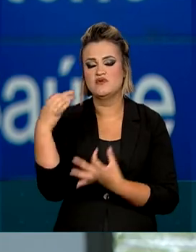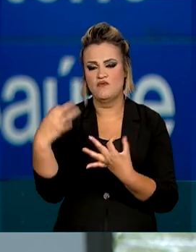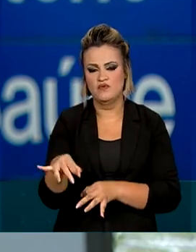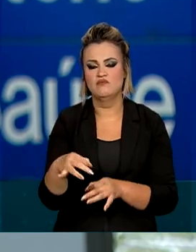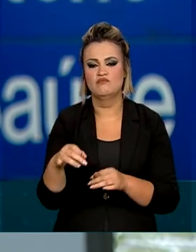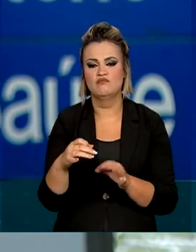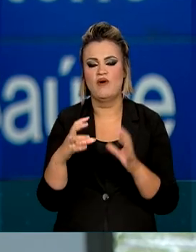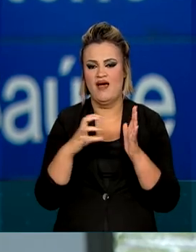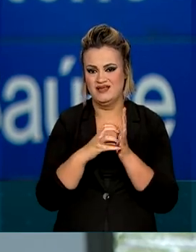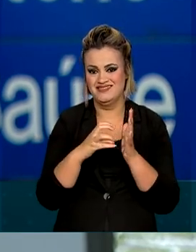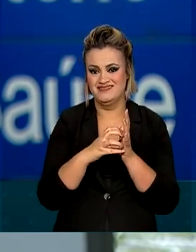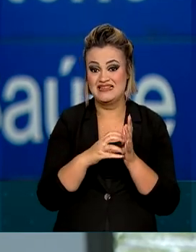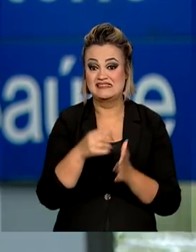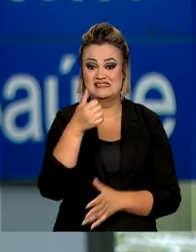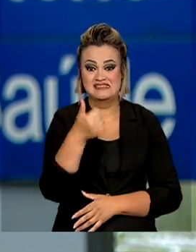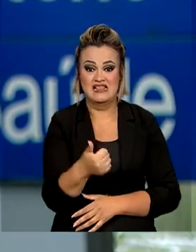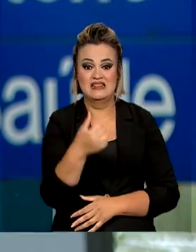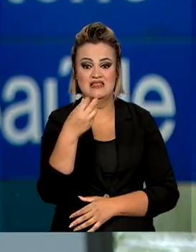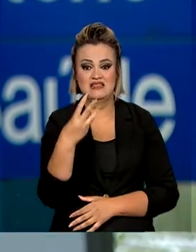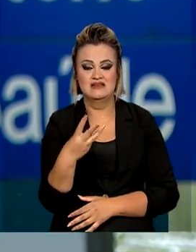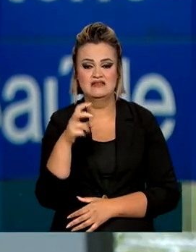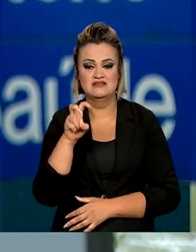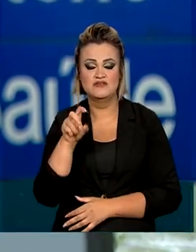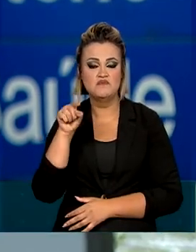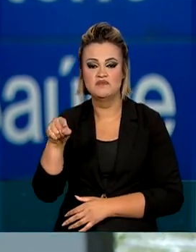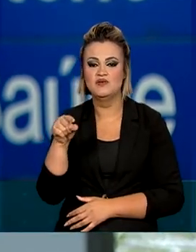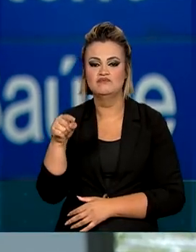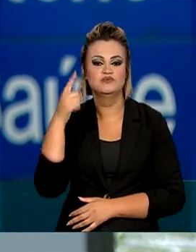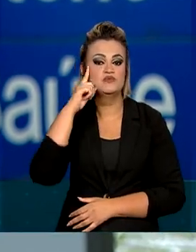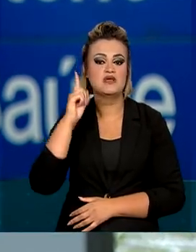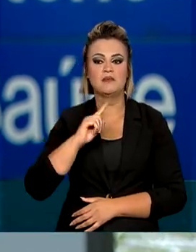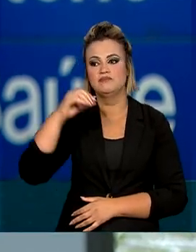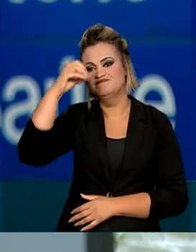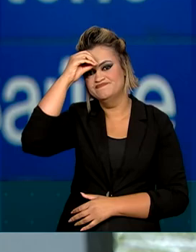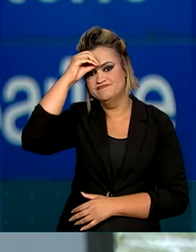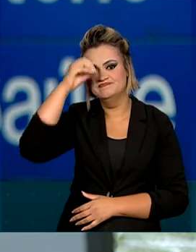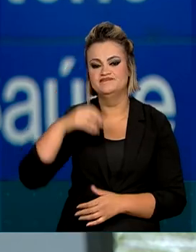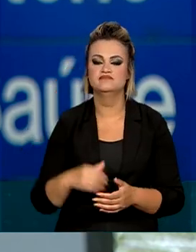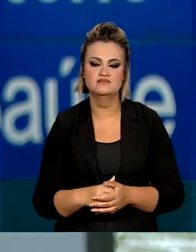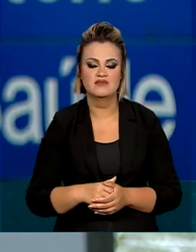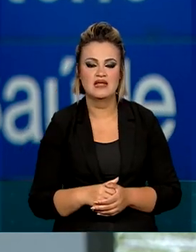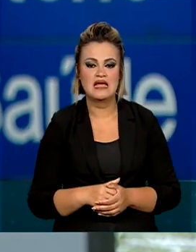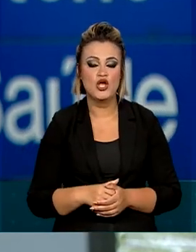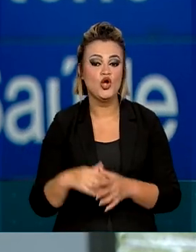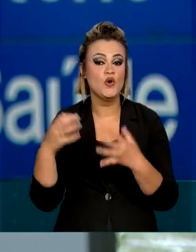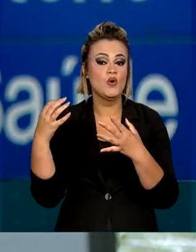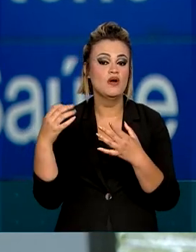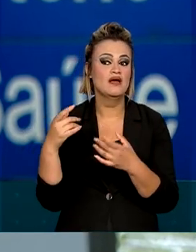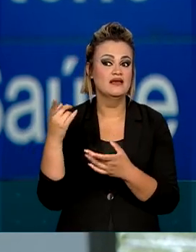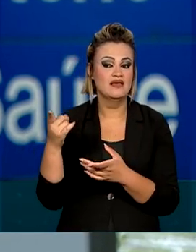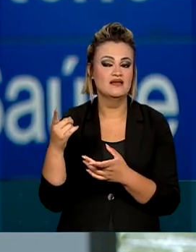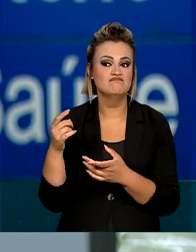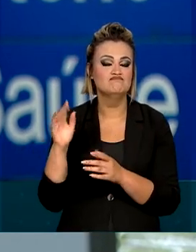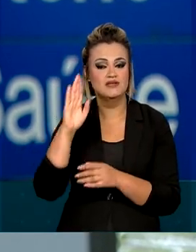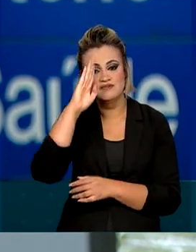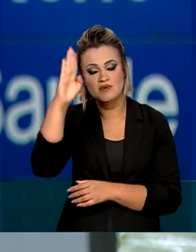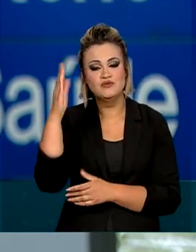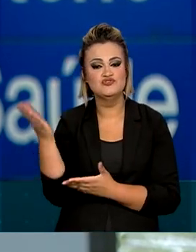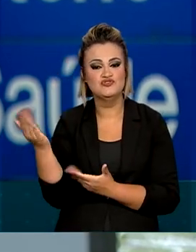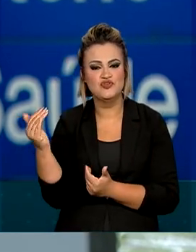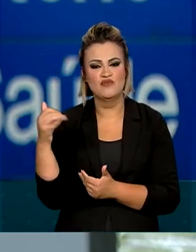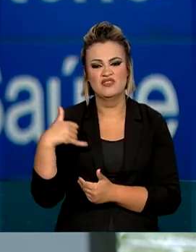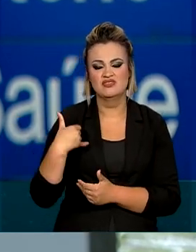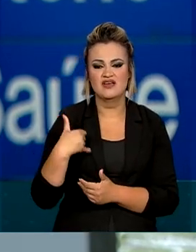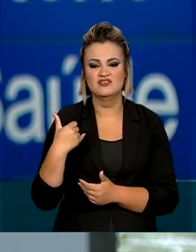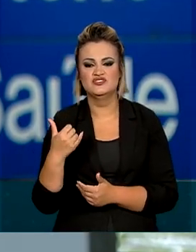HIV e cerca de 135 mil não sabem. O registro da infecção é maior entre jovens na